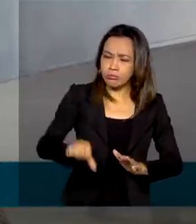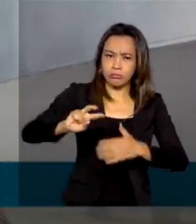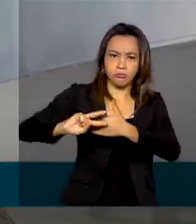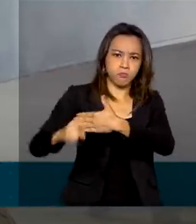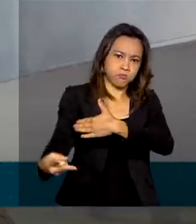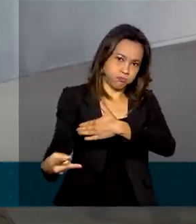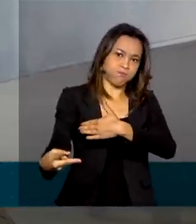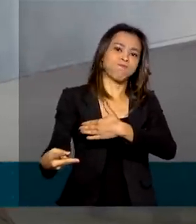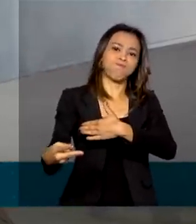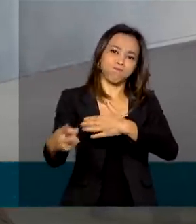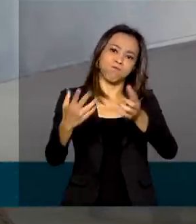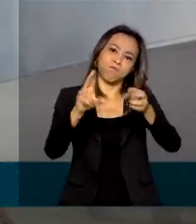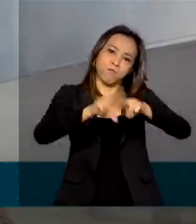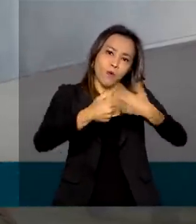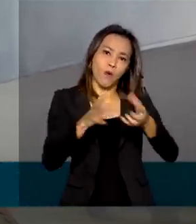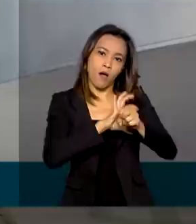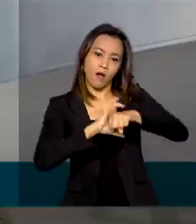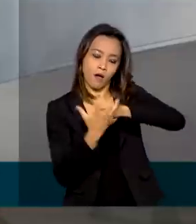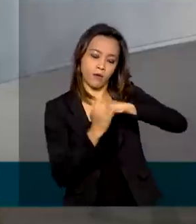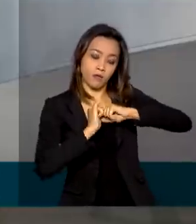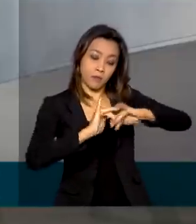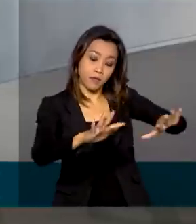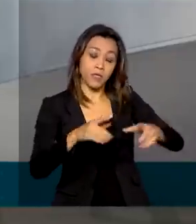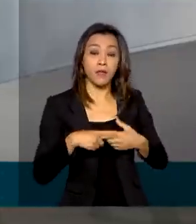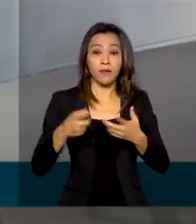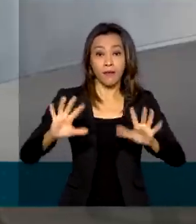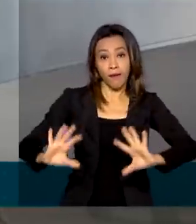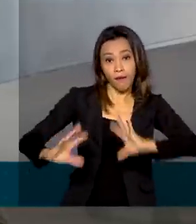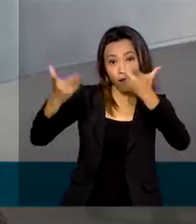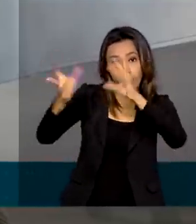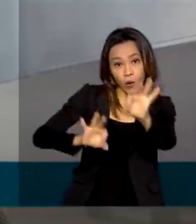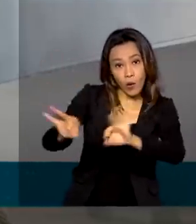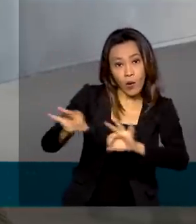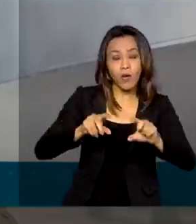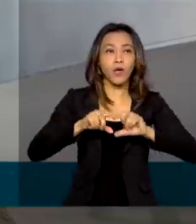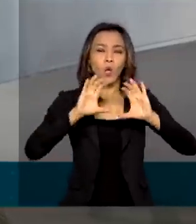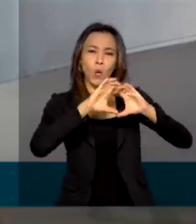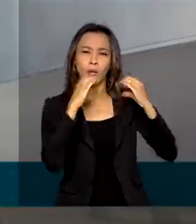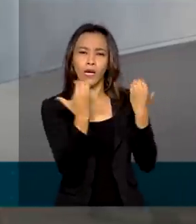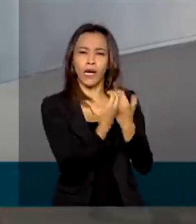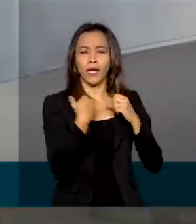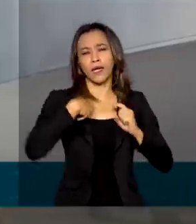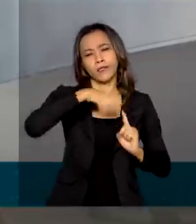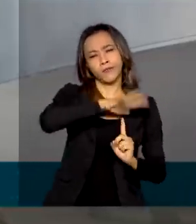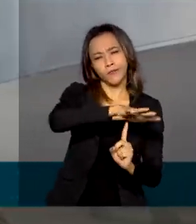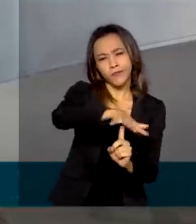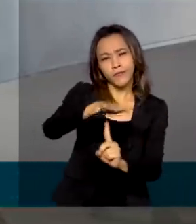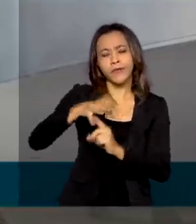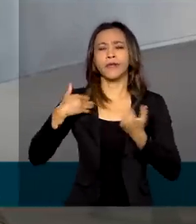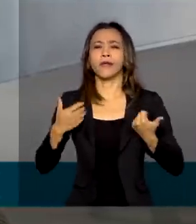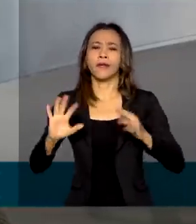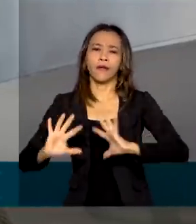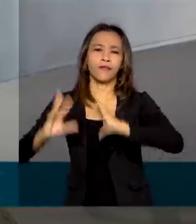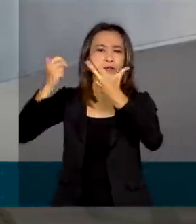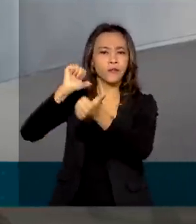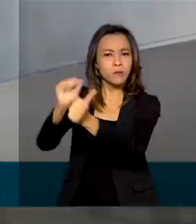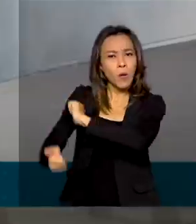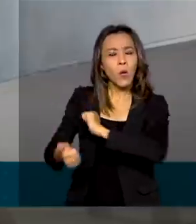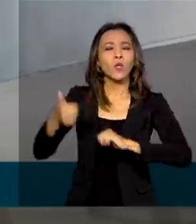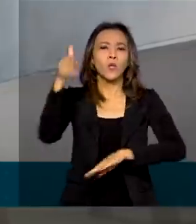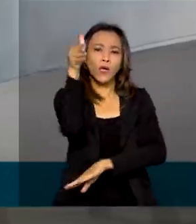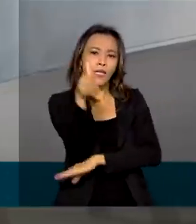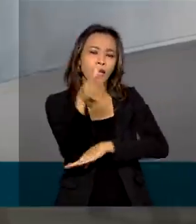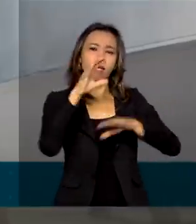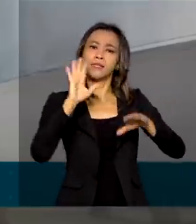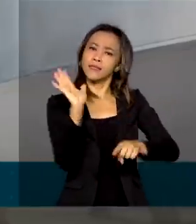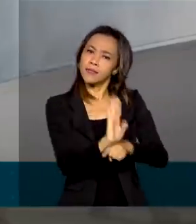pandemia, ligadas à realização ou comercialização de congressos, feiras, eventos esportivos, hotéis, cinemas e também